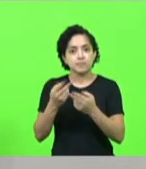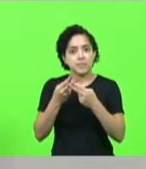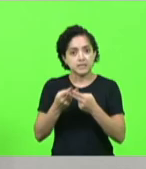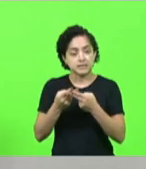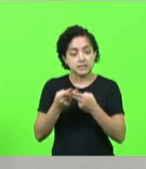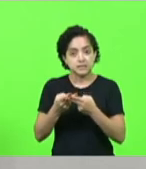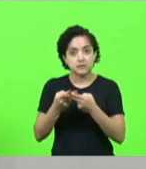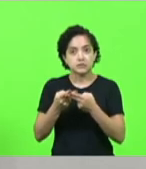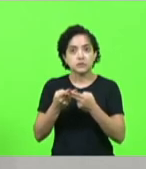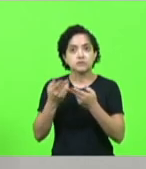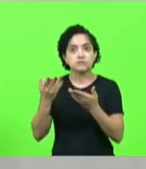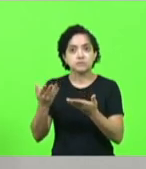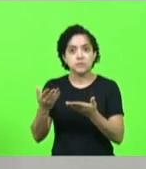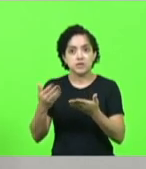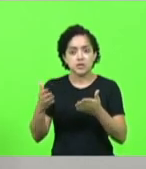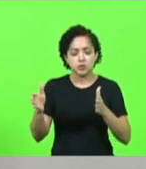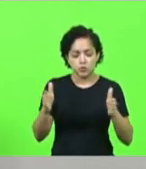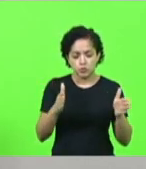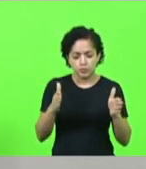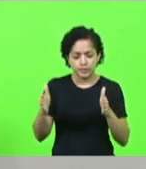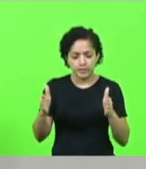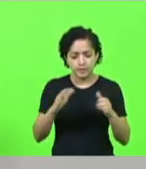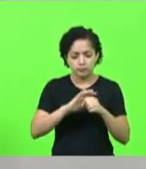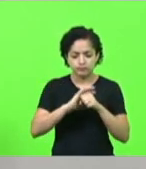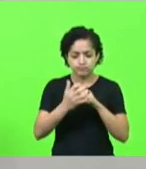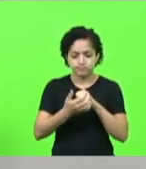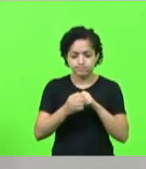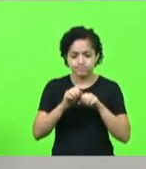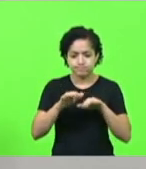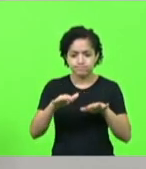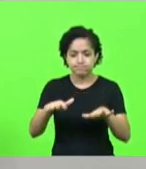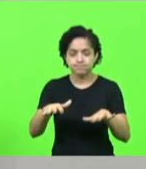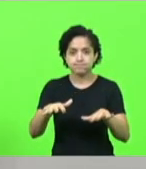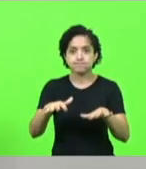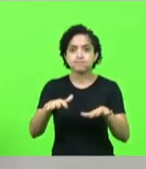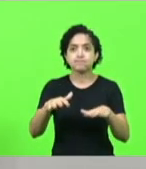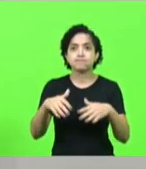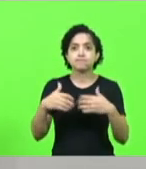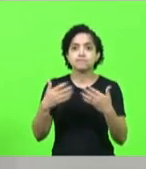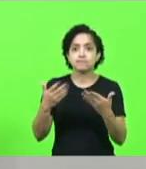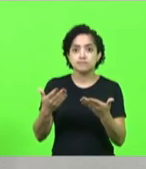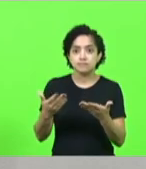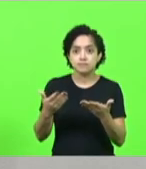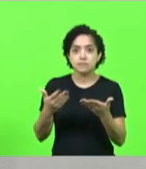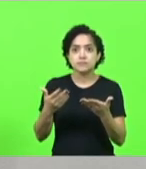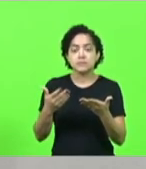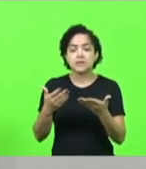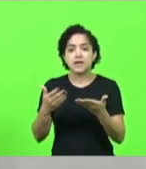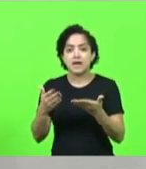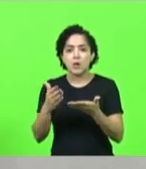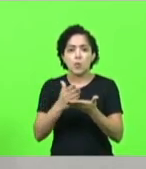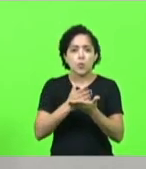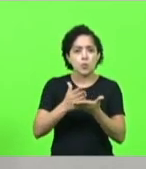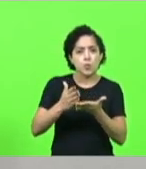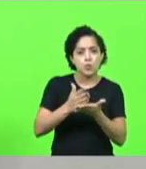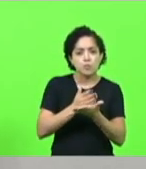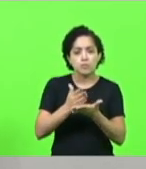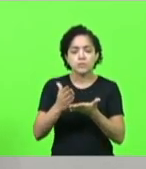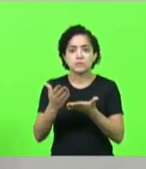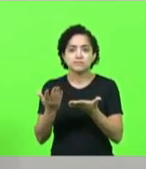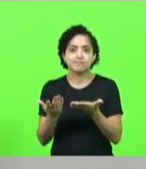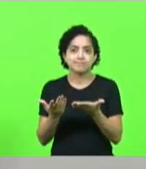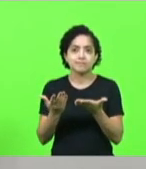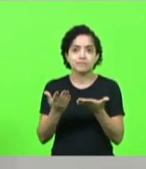atravessamos todo o período da Covid com algumas raspadas mas nenhum dos nossos